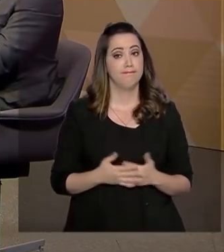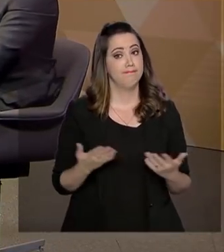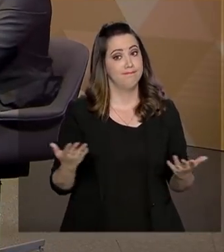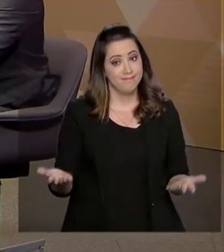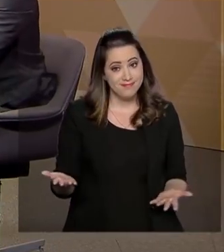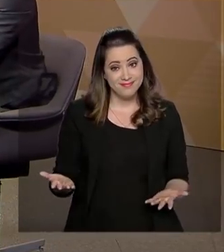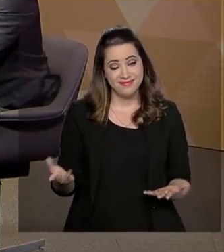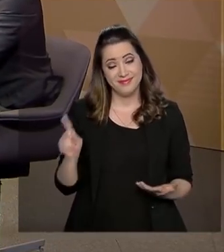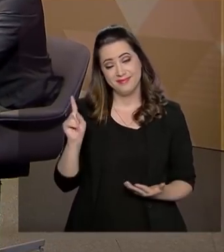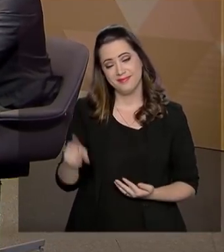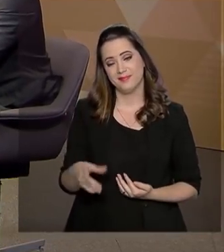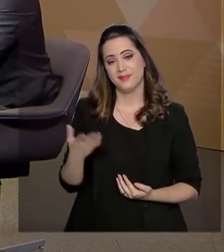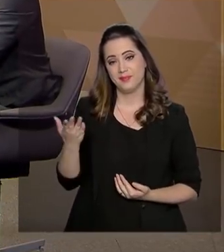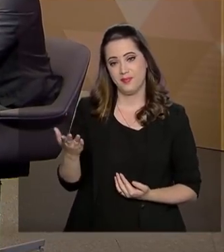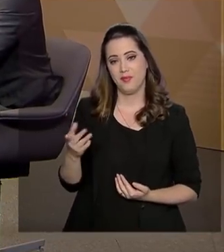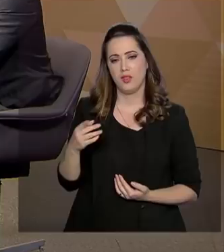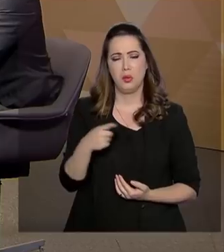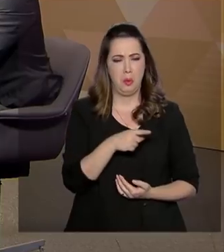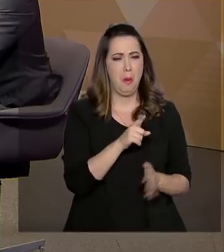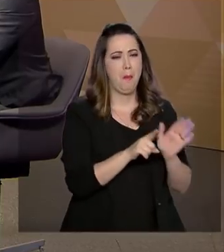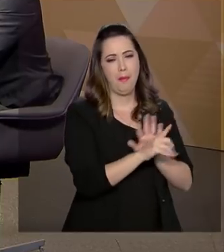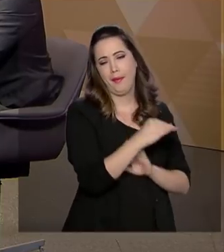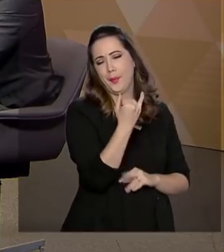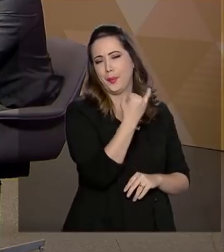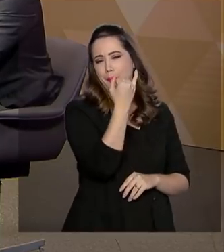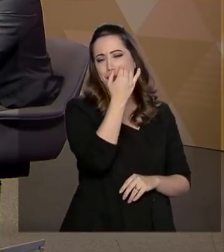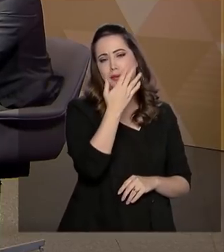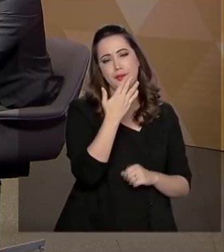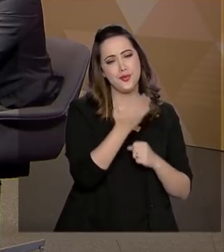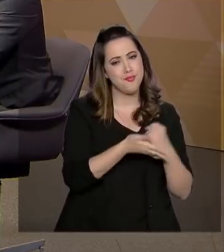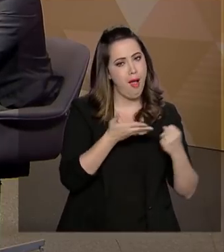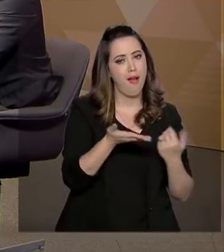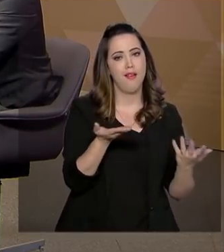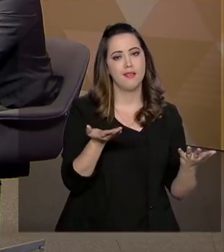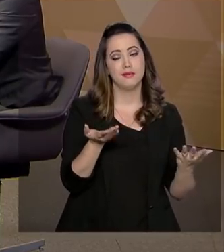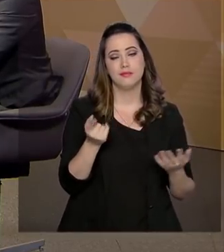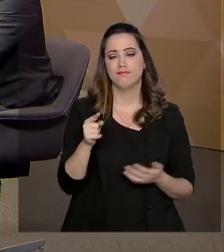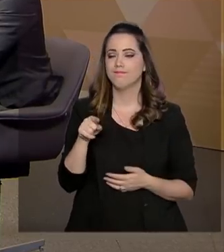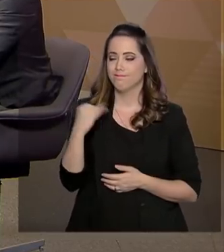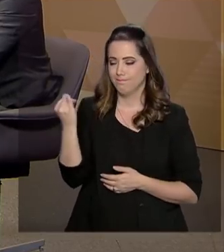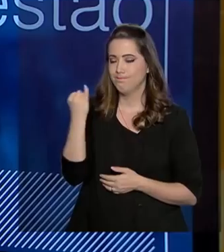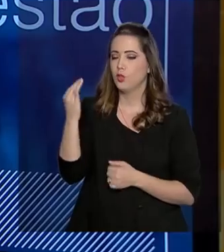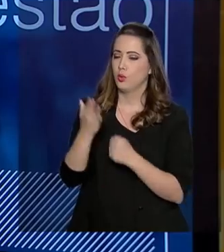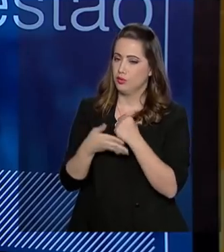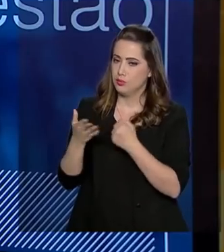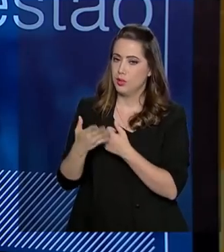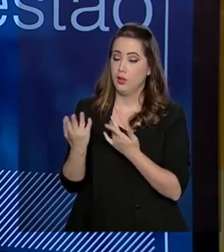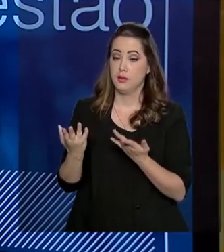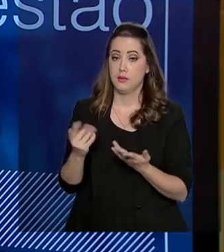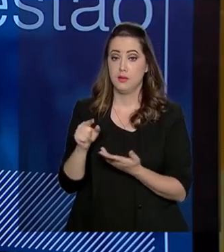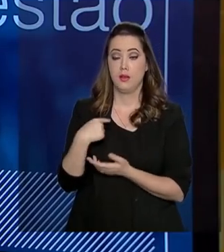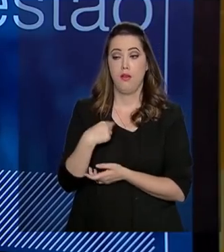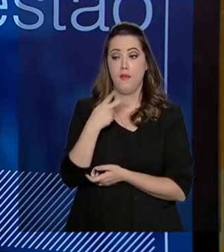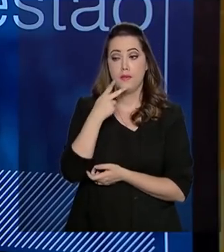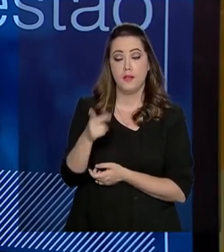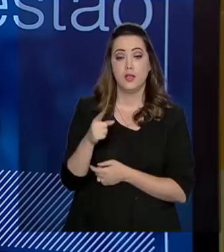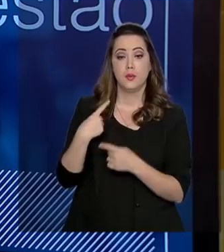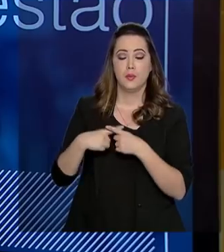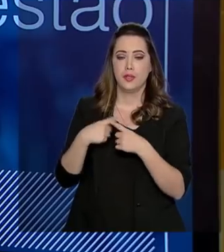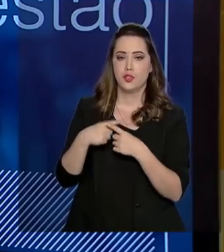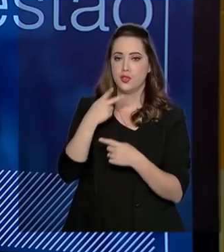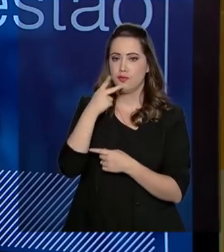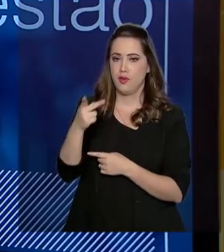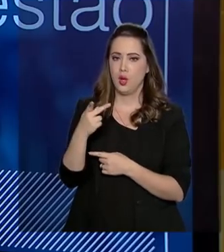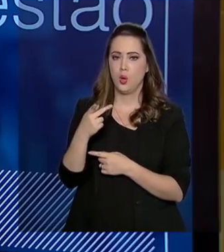Bem, é... Uma questão fundamental. Uma questão fundamental. Isso é o que eu me refiro, assim, quando a pensa, a gente tratou aqui de programas de